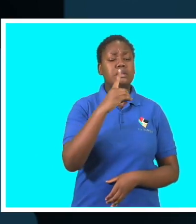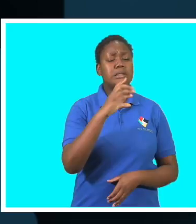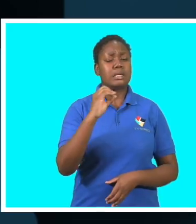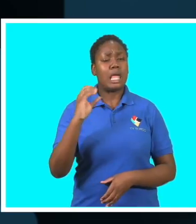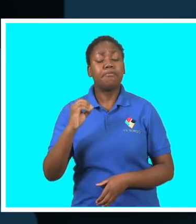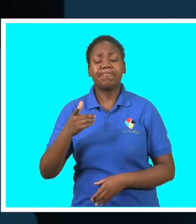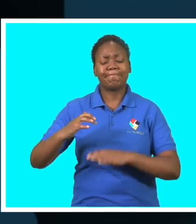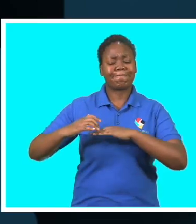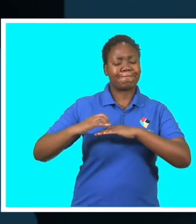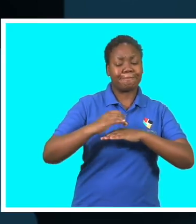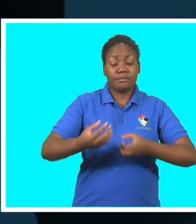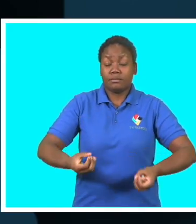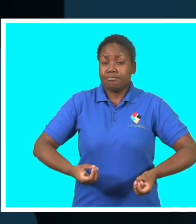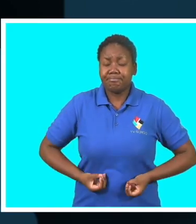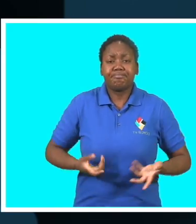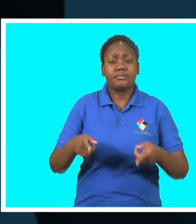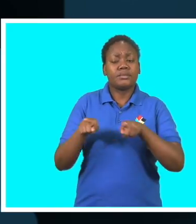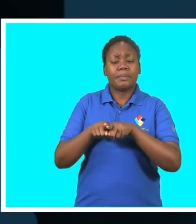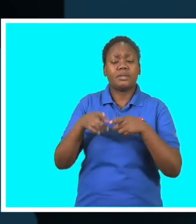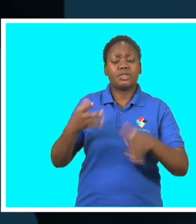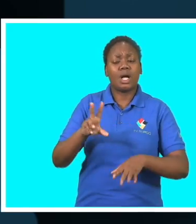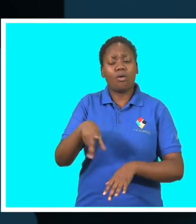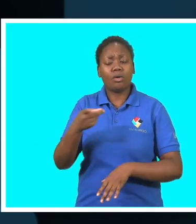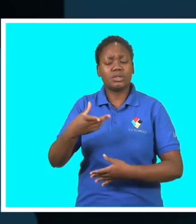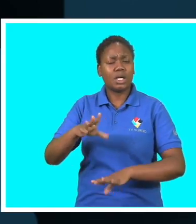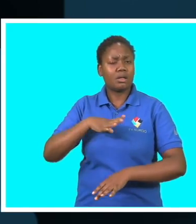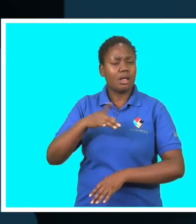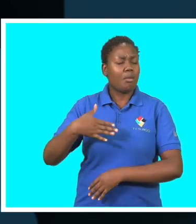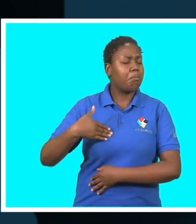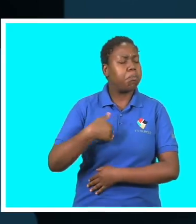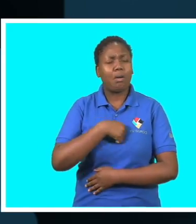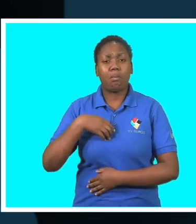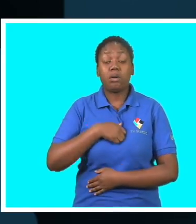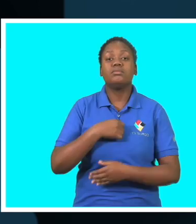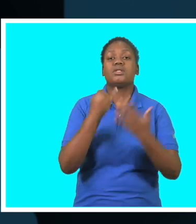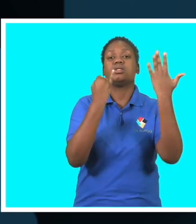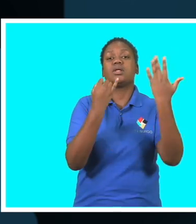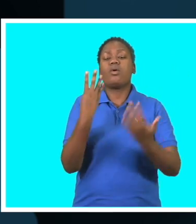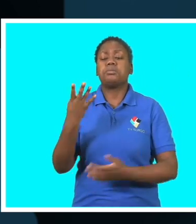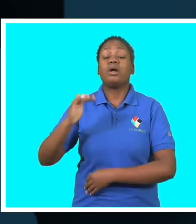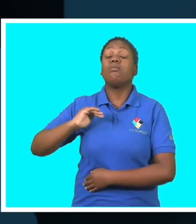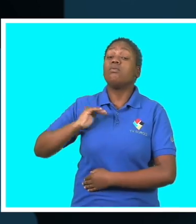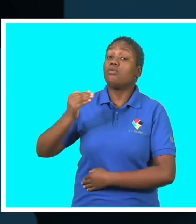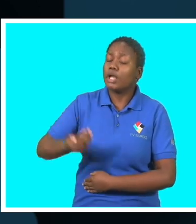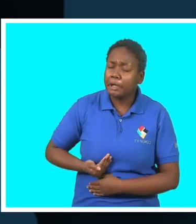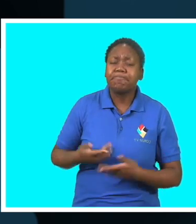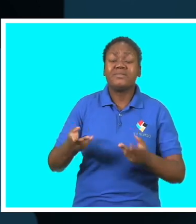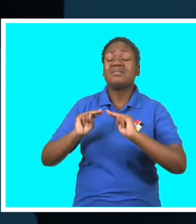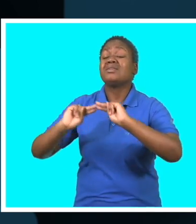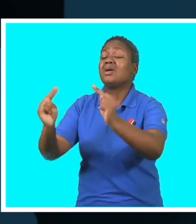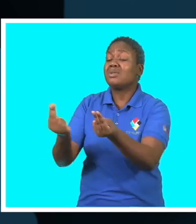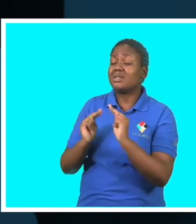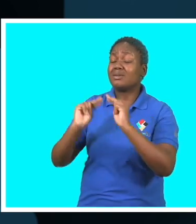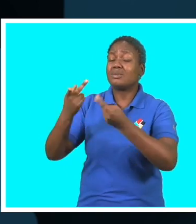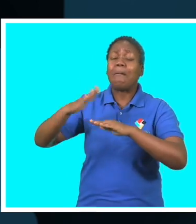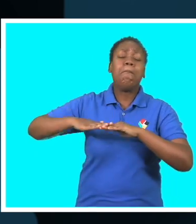De acordo com a GloboCAN, 64 em cada 100 mulheres que já têm câncer do útero morrem devido ao diagnóstico tardio.